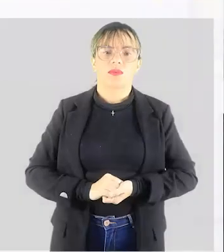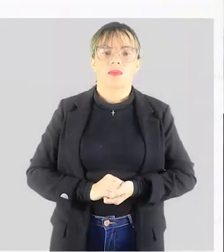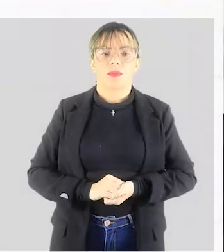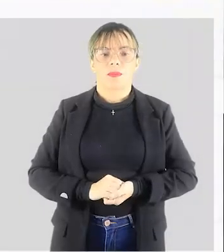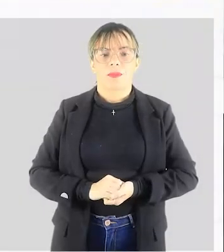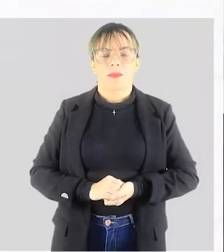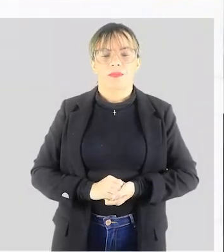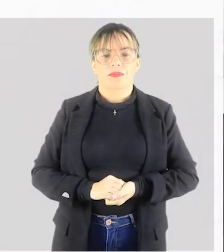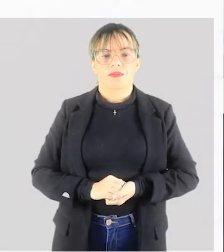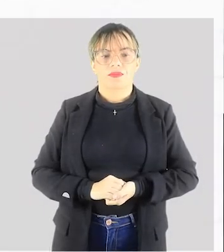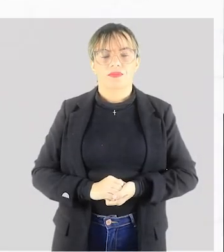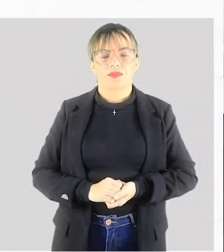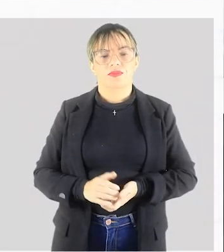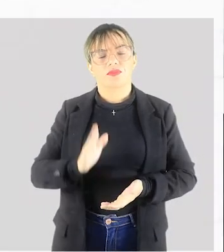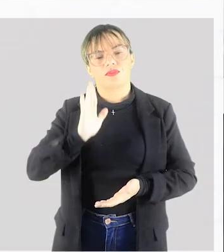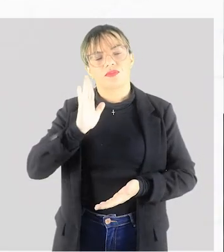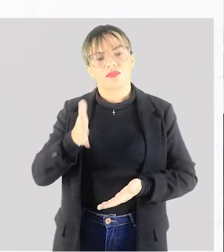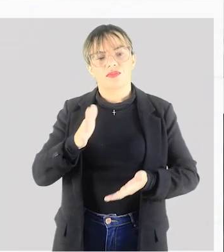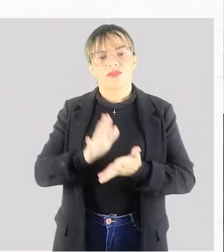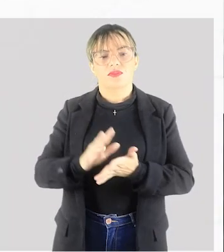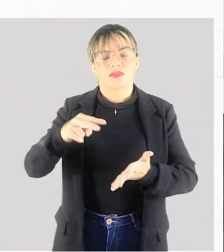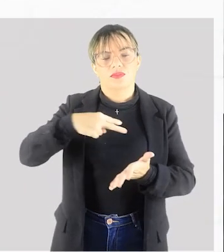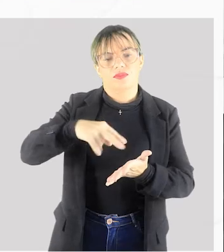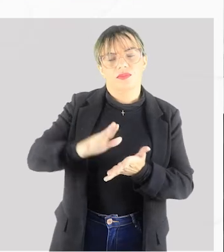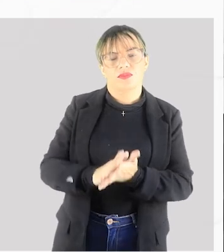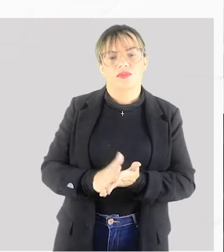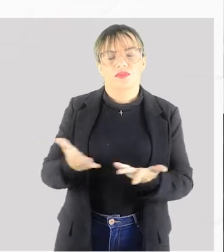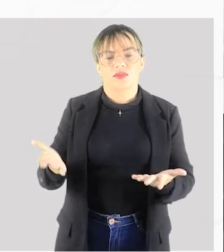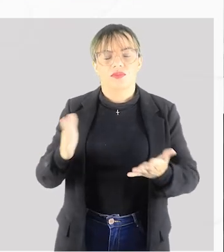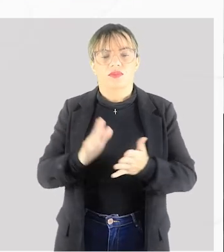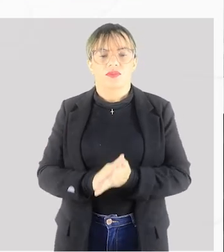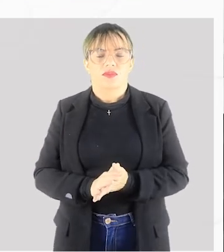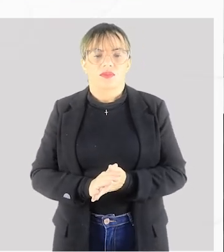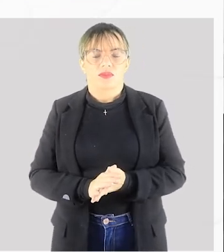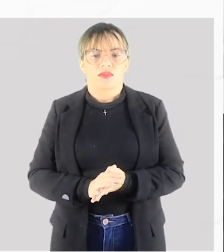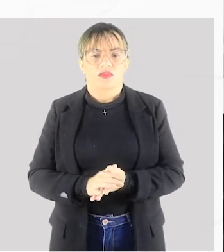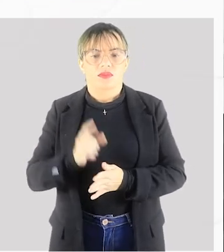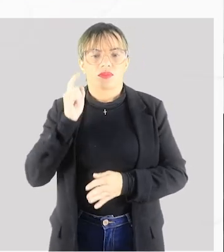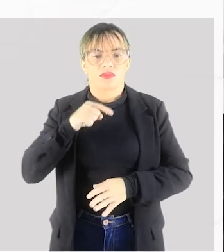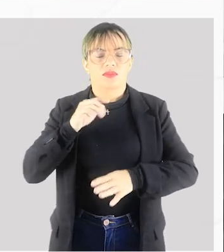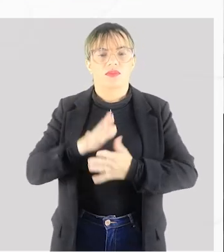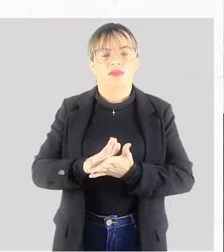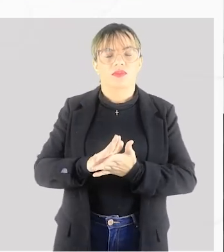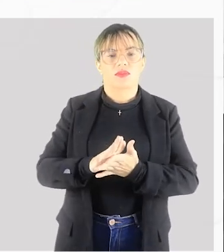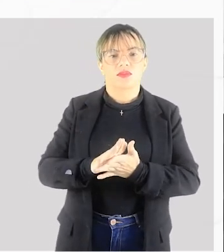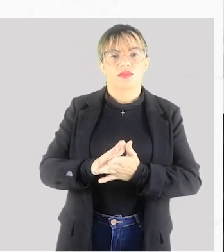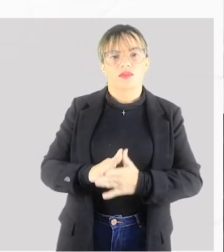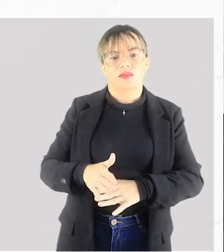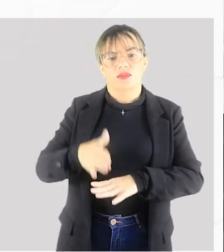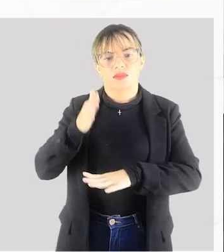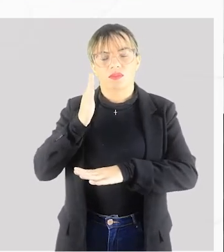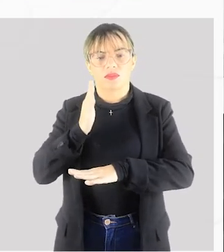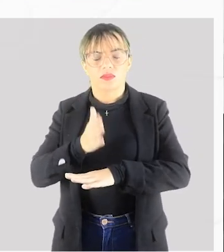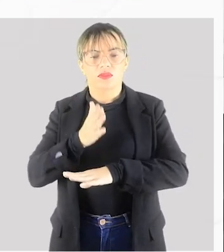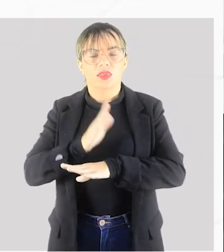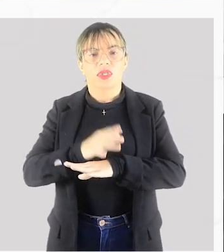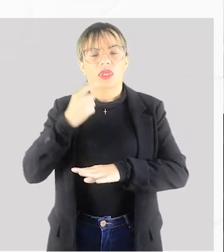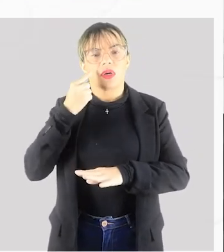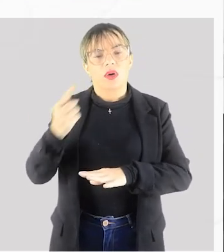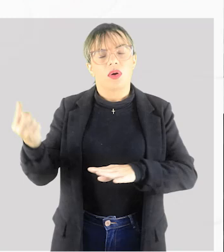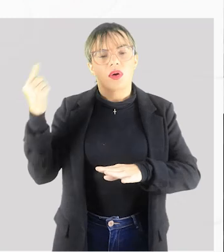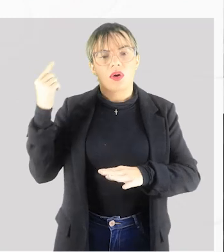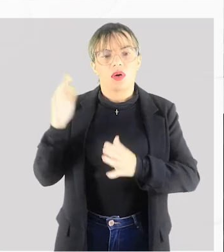Já na Idade Média, a dança na Idade Média já vai ter o corpo como fonte de